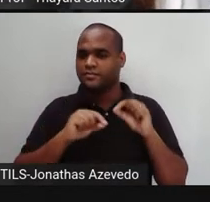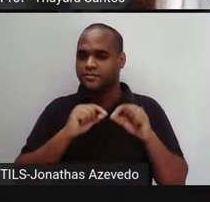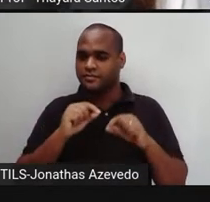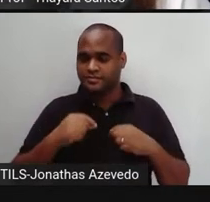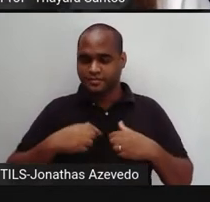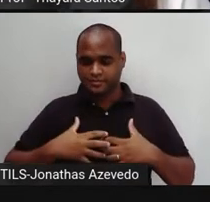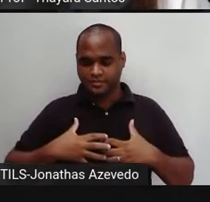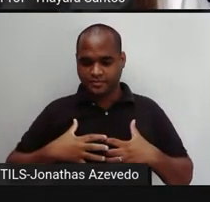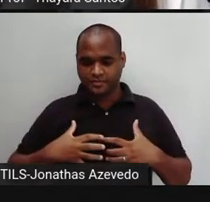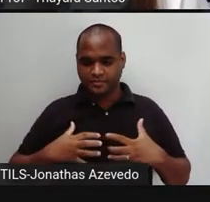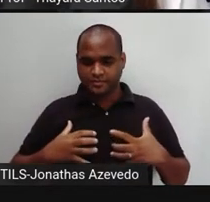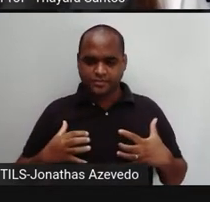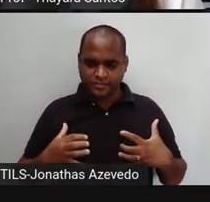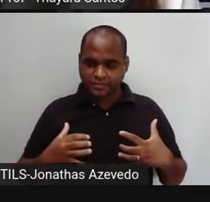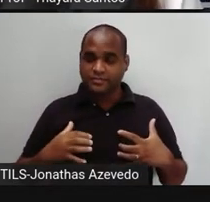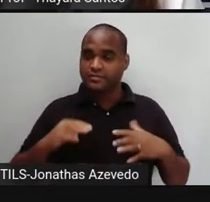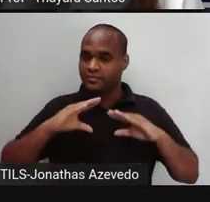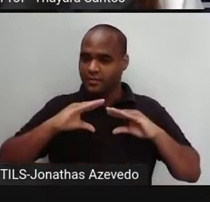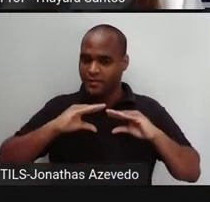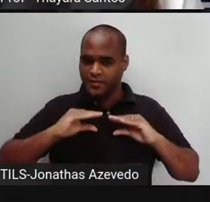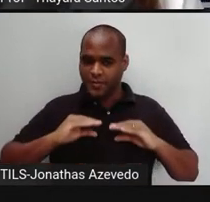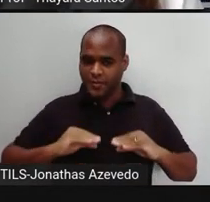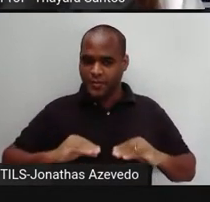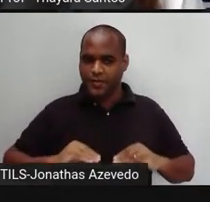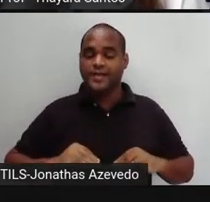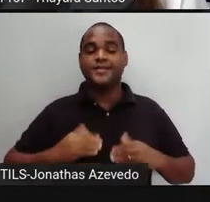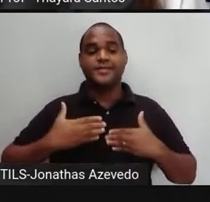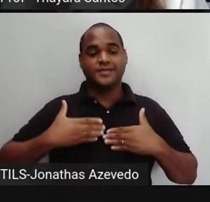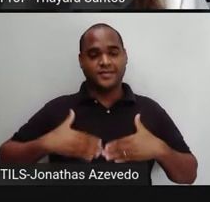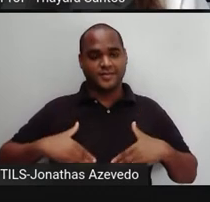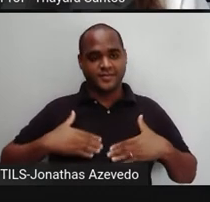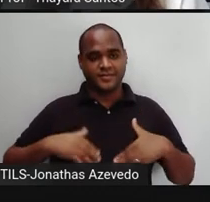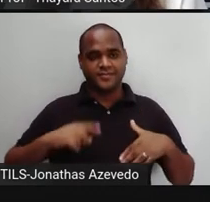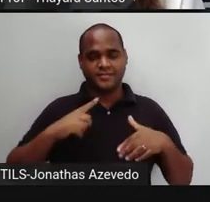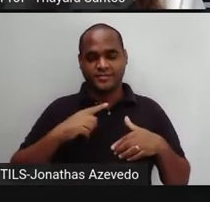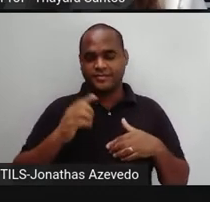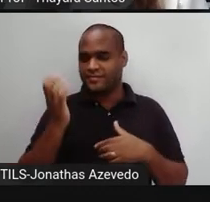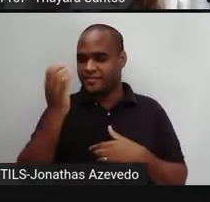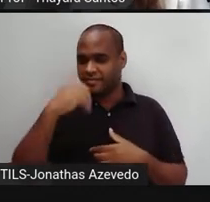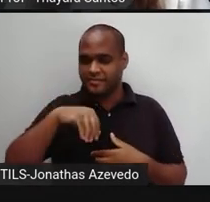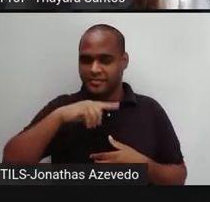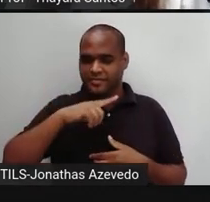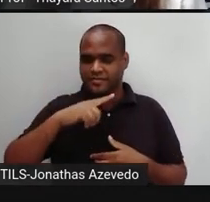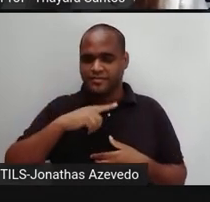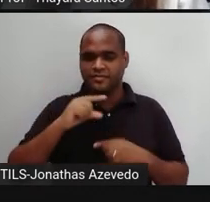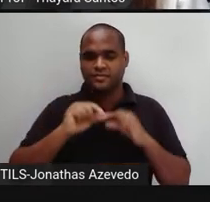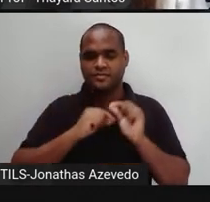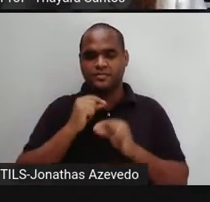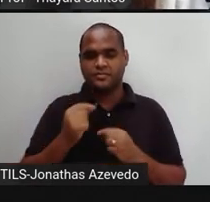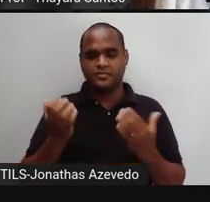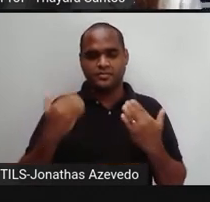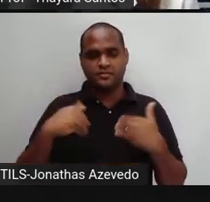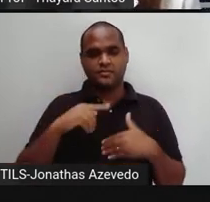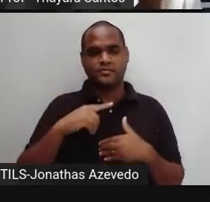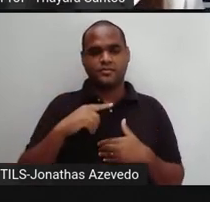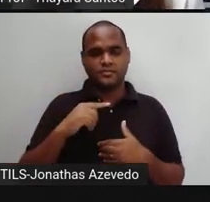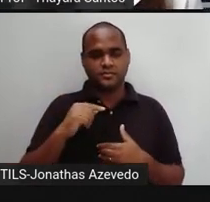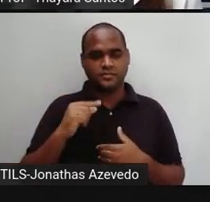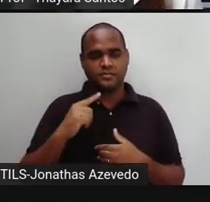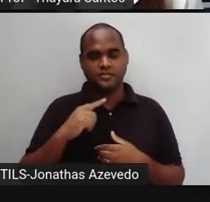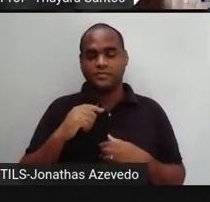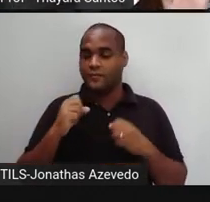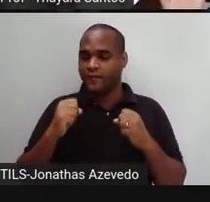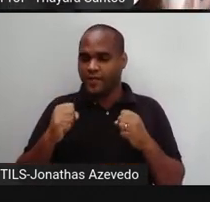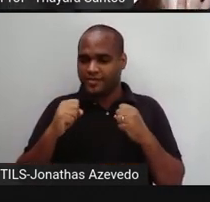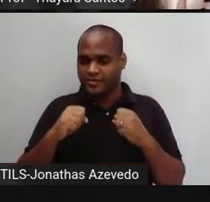baixa, o diafragma volta pro lugar dele, e a nossa pressão interna aumenta, forçando a saída desse